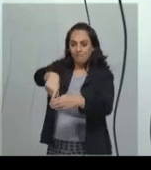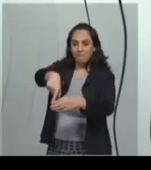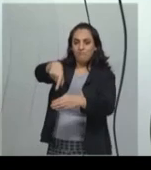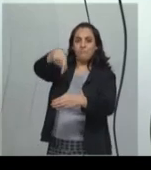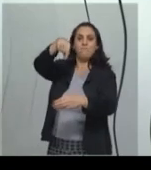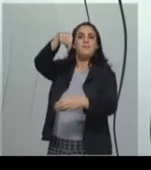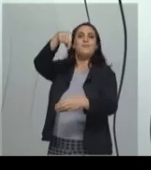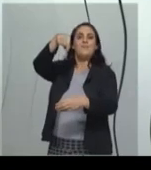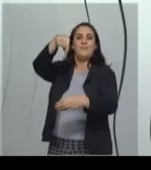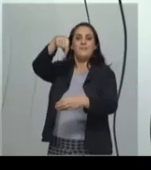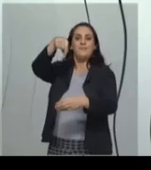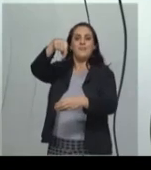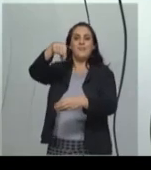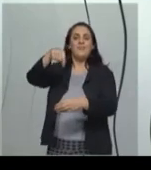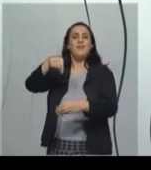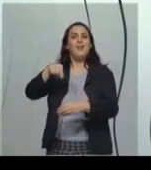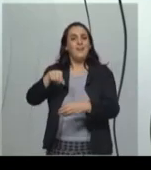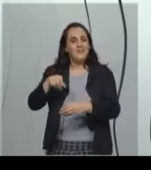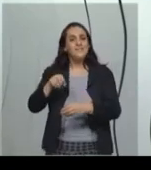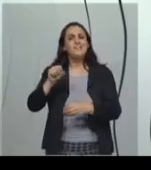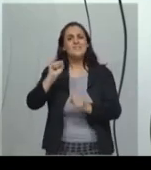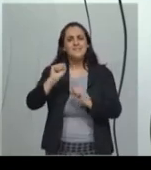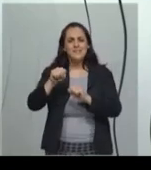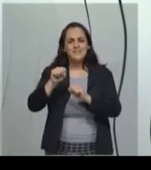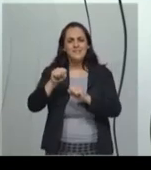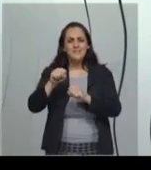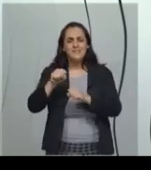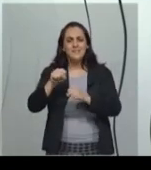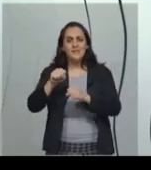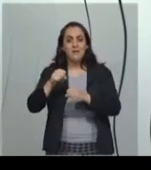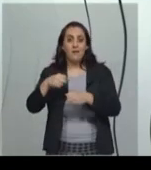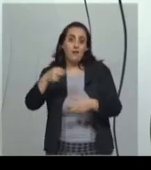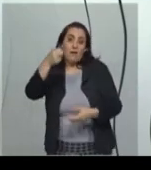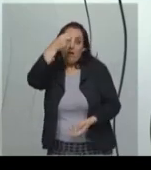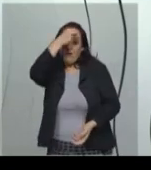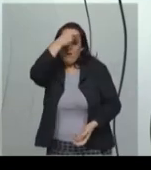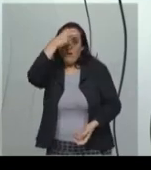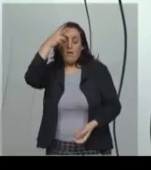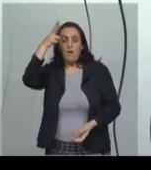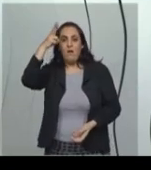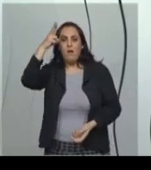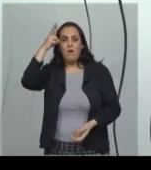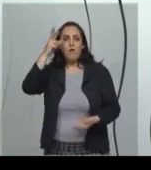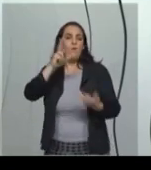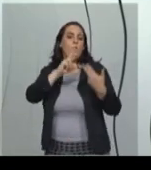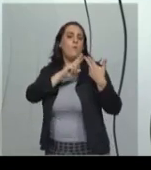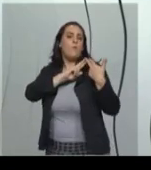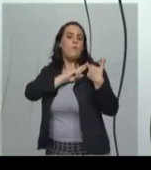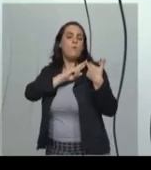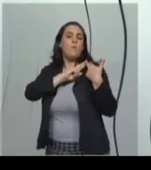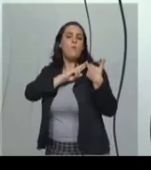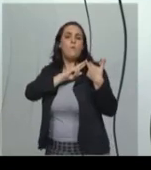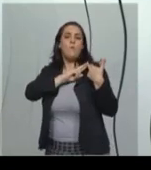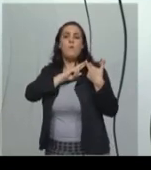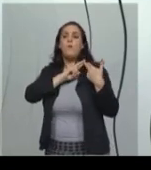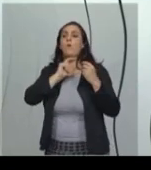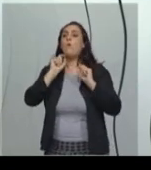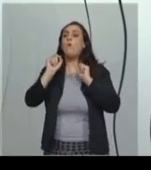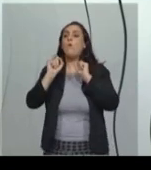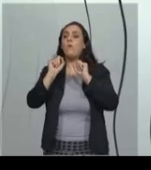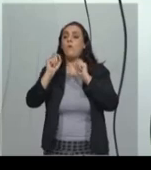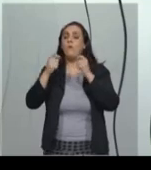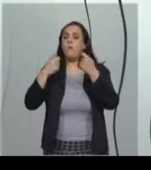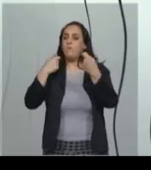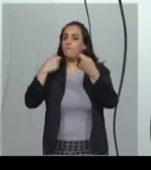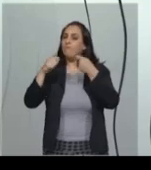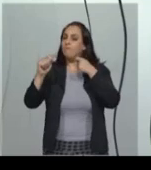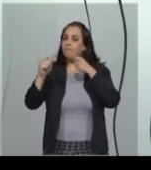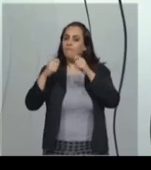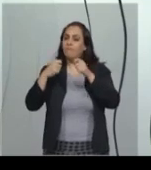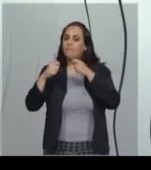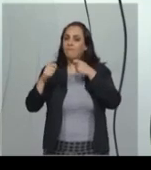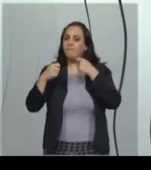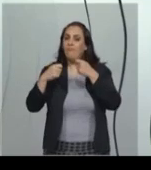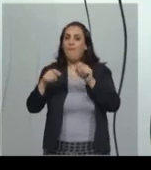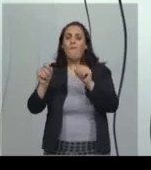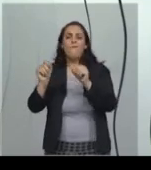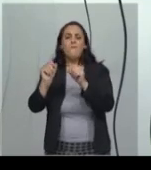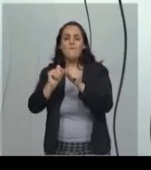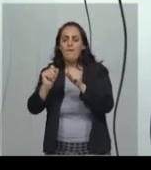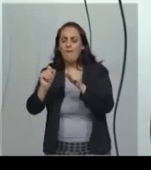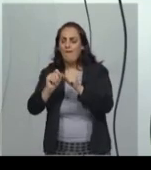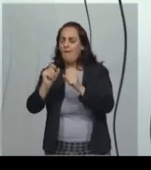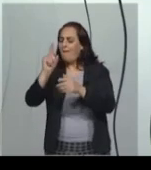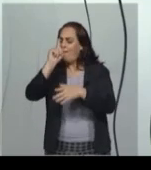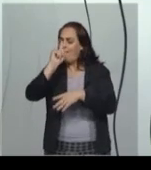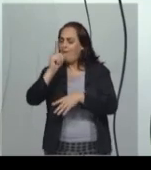município. E a prefeitura responsável pela aplicação e pela execução dessas leis e pela administração do